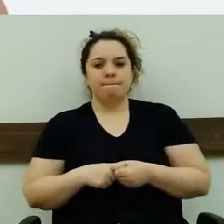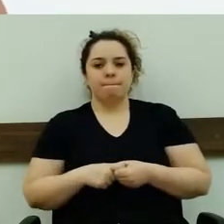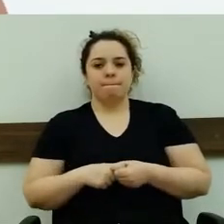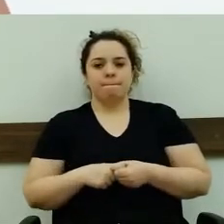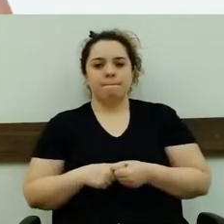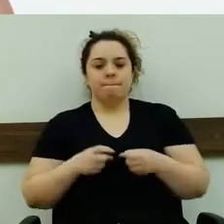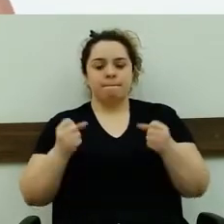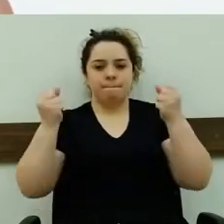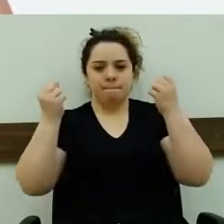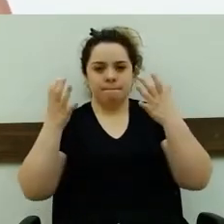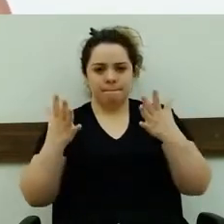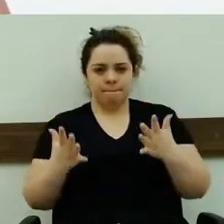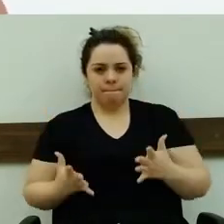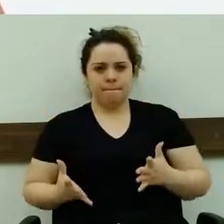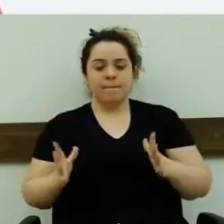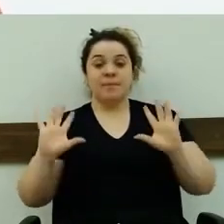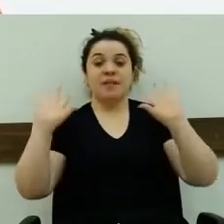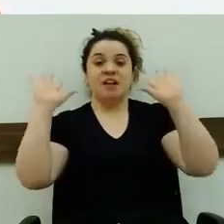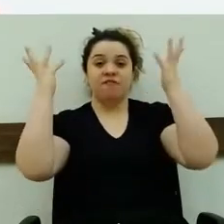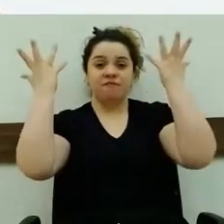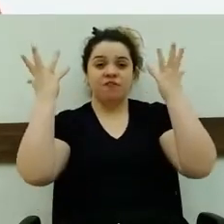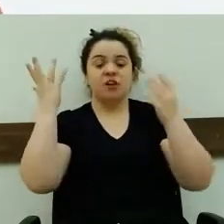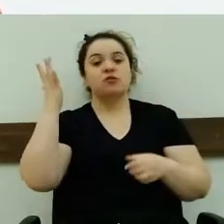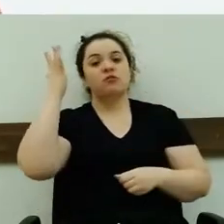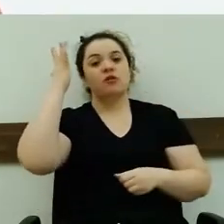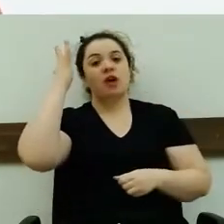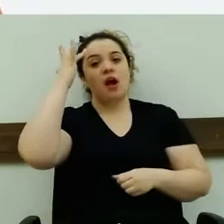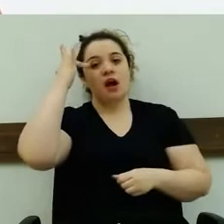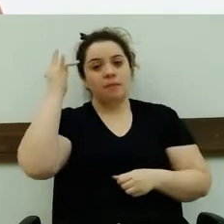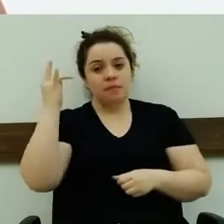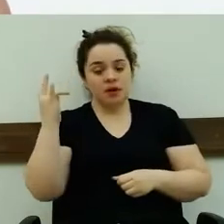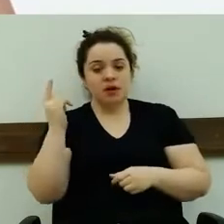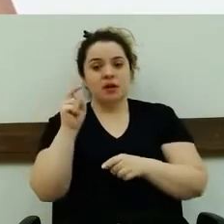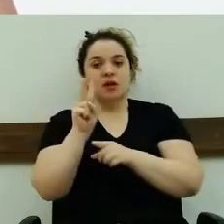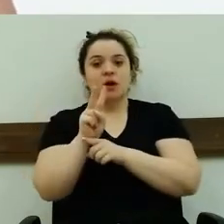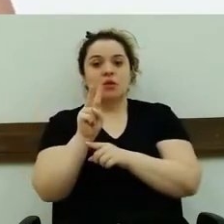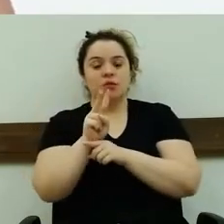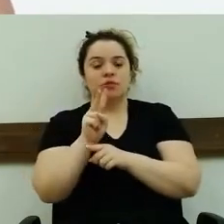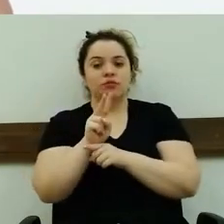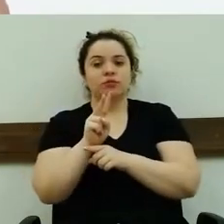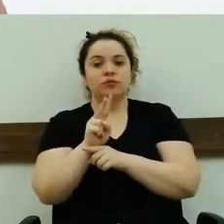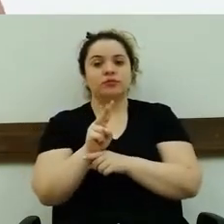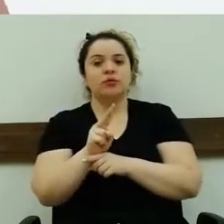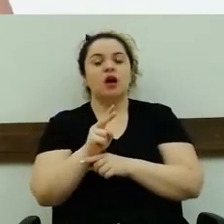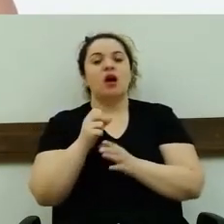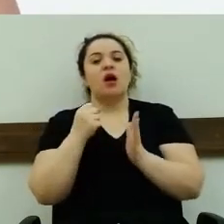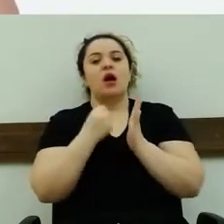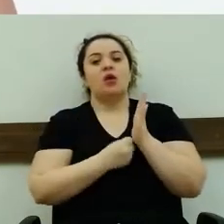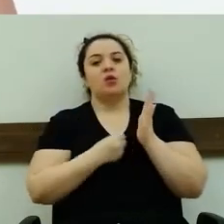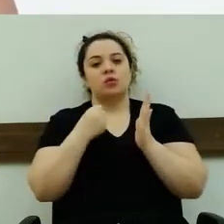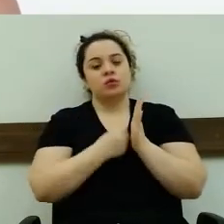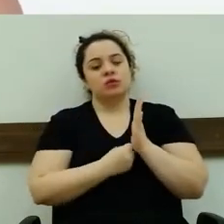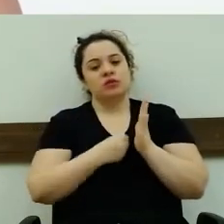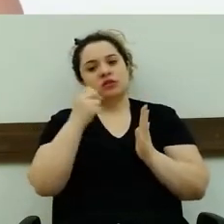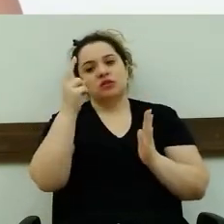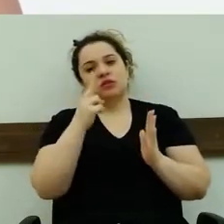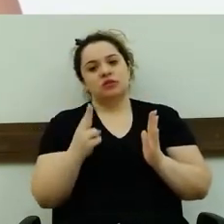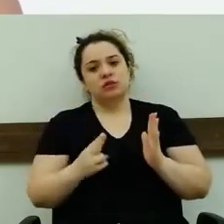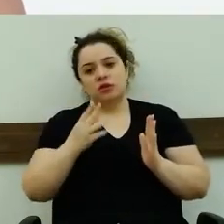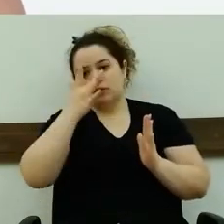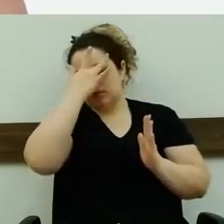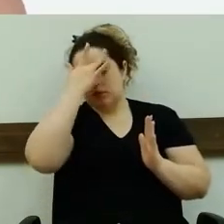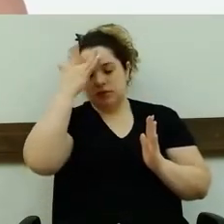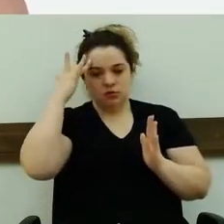respeito desse evento que vai acontecer amanhã, lá na Guarda Municipal, na Luta Nacional de Pessoas com